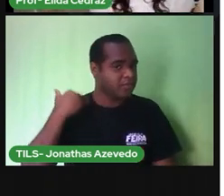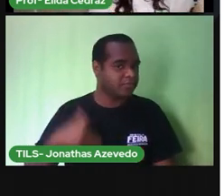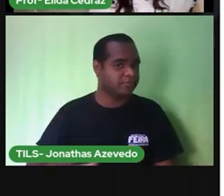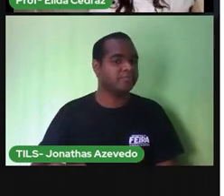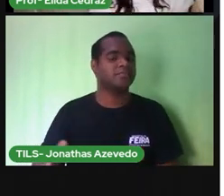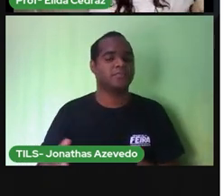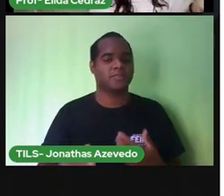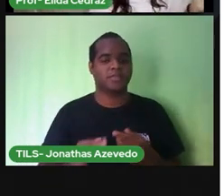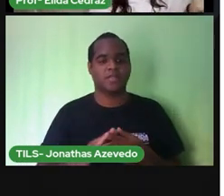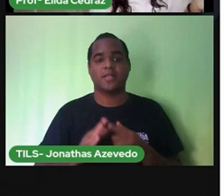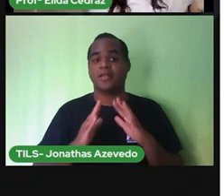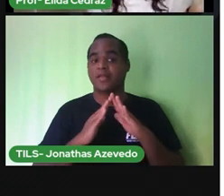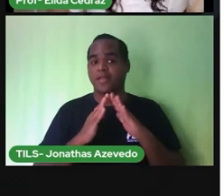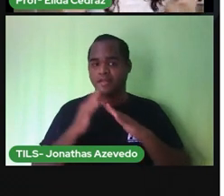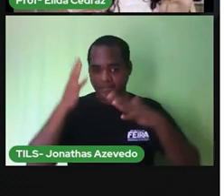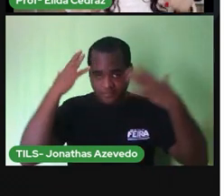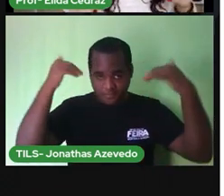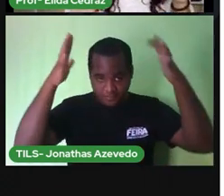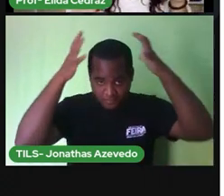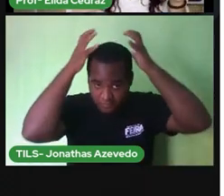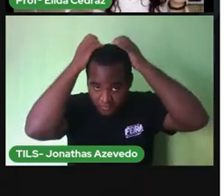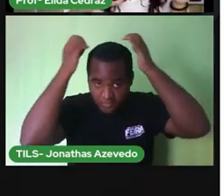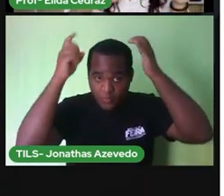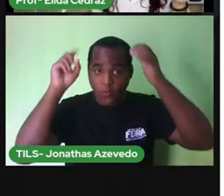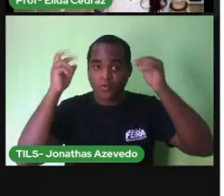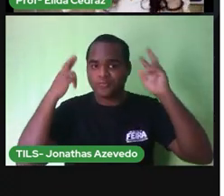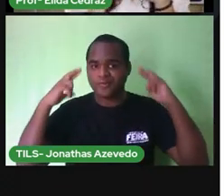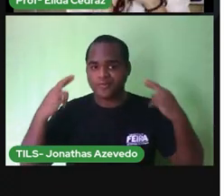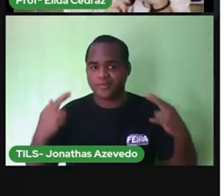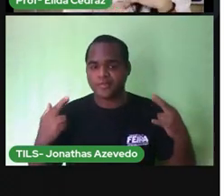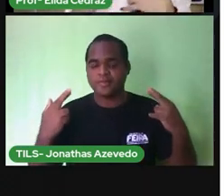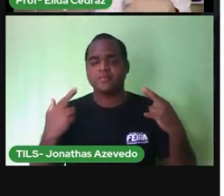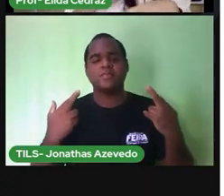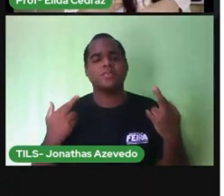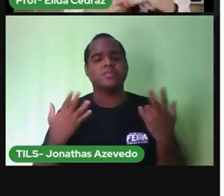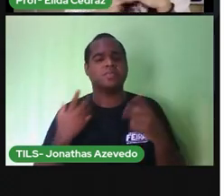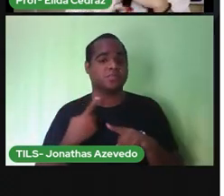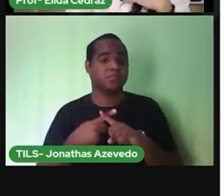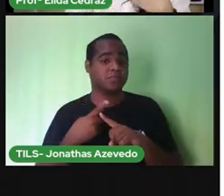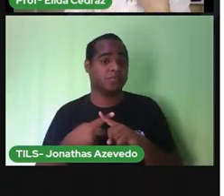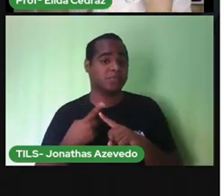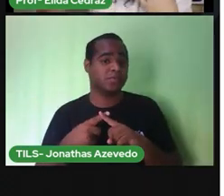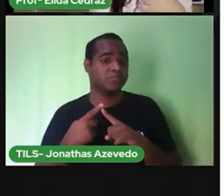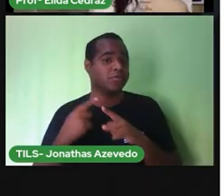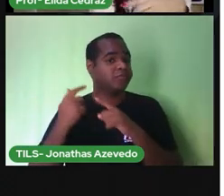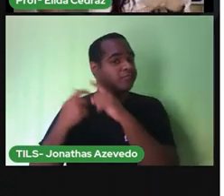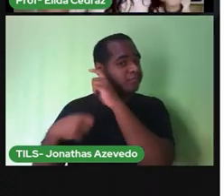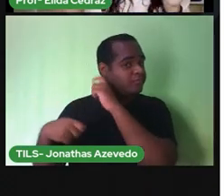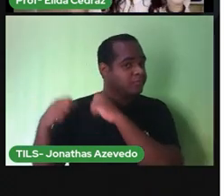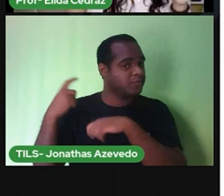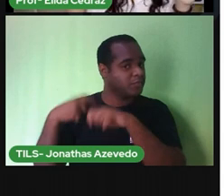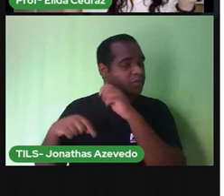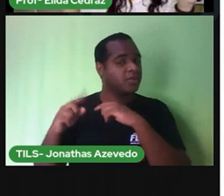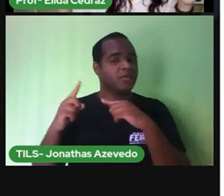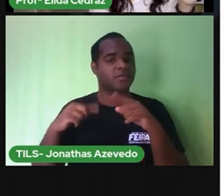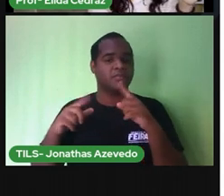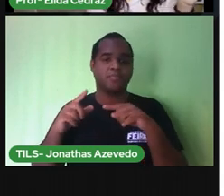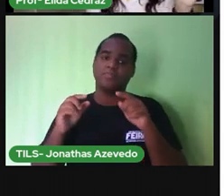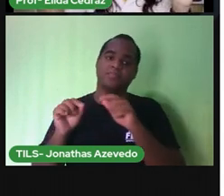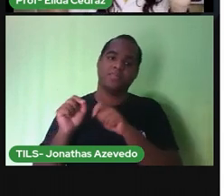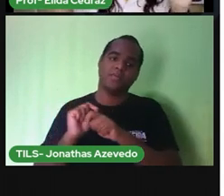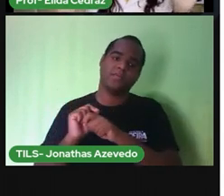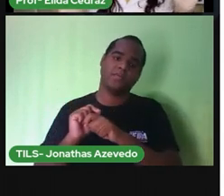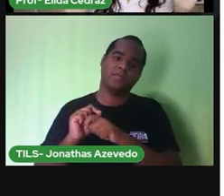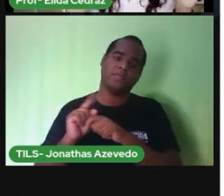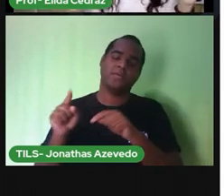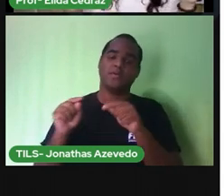gente, eu fico de popinha ou de trança. Por quê? Porque eu pentei o meu cabelo, então eu prendo quando eu preciso sair